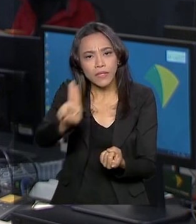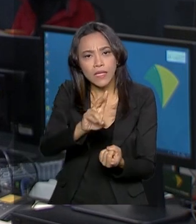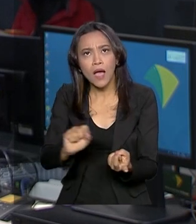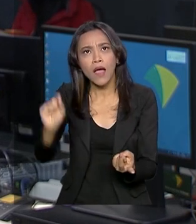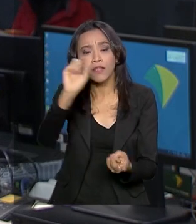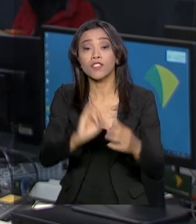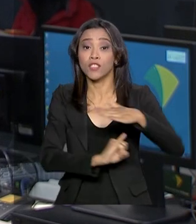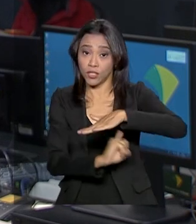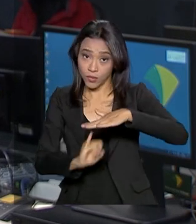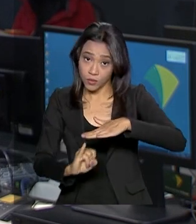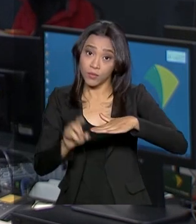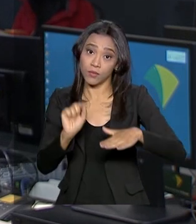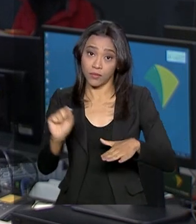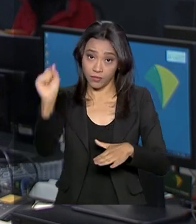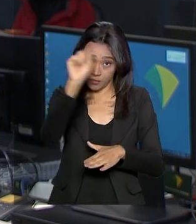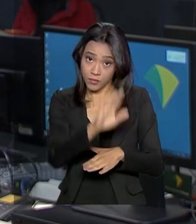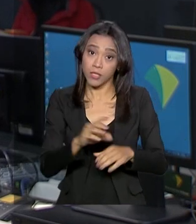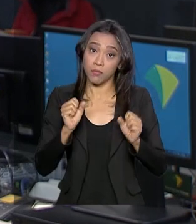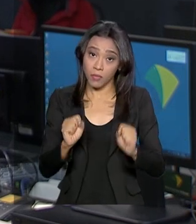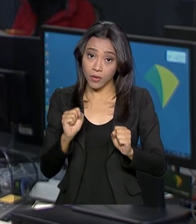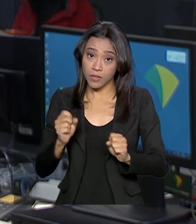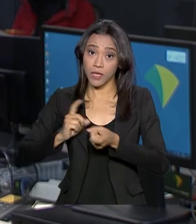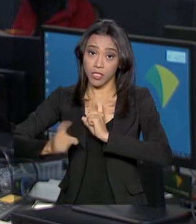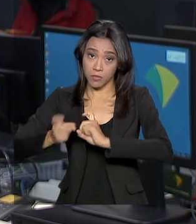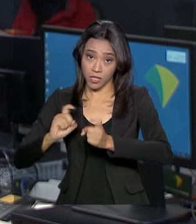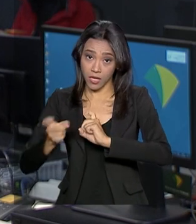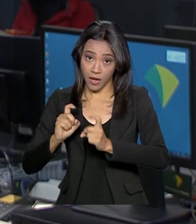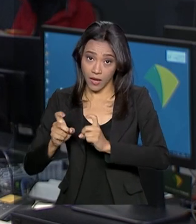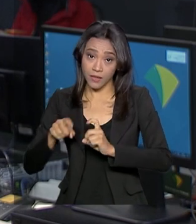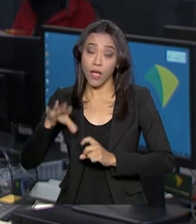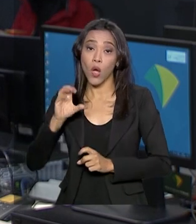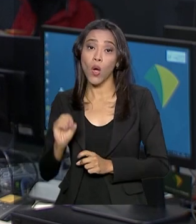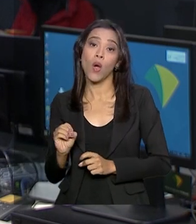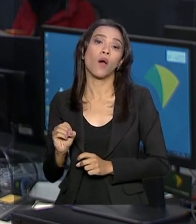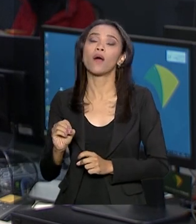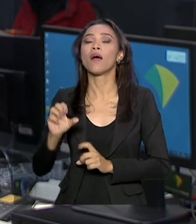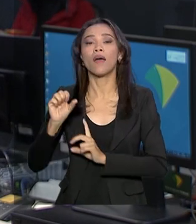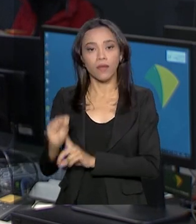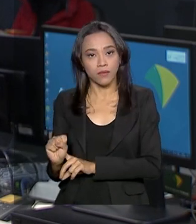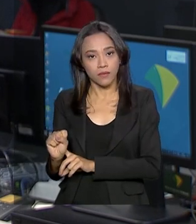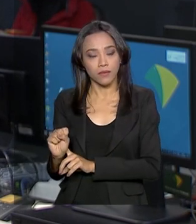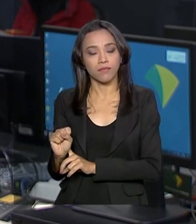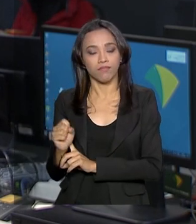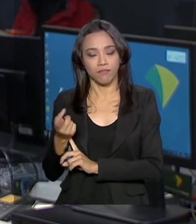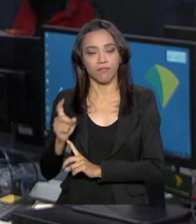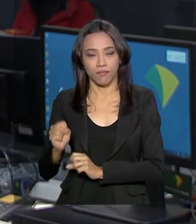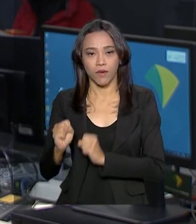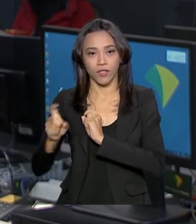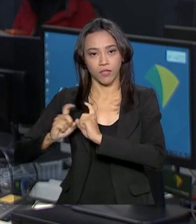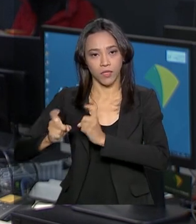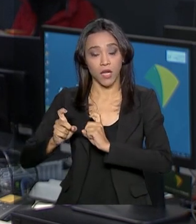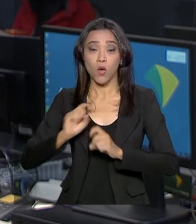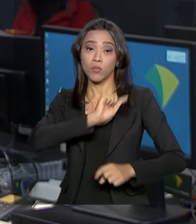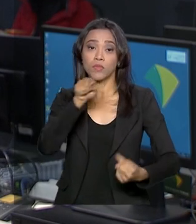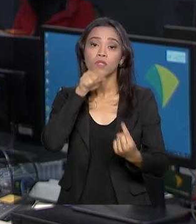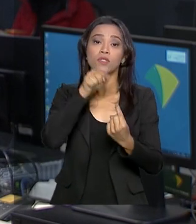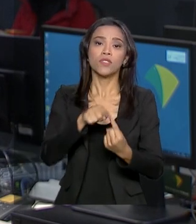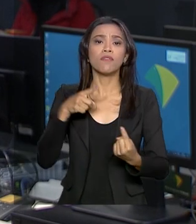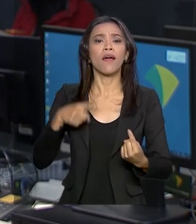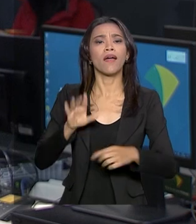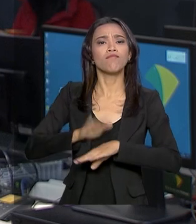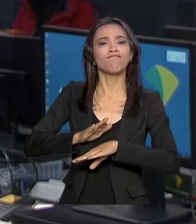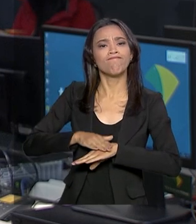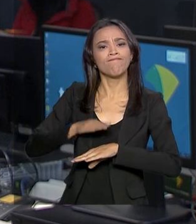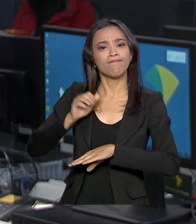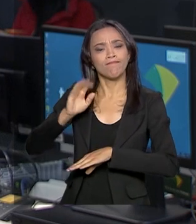geridas por organizações sociais, as chamadas OSs. O objetivo é dar maior autonomia na gestão